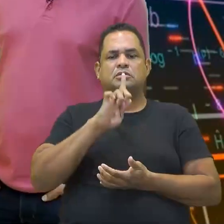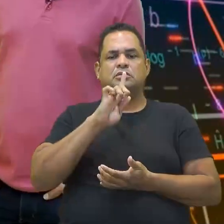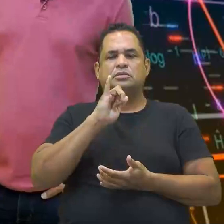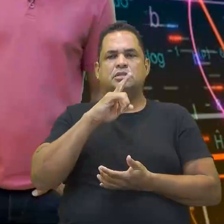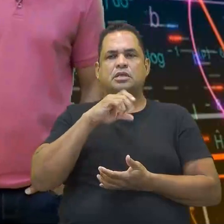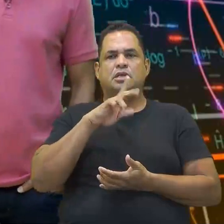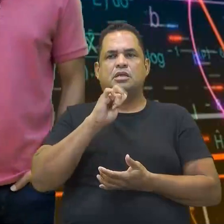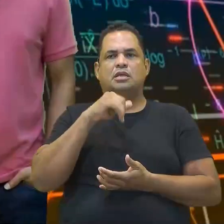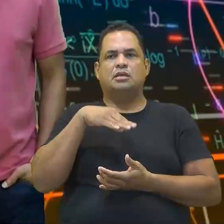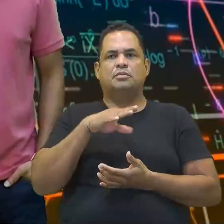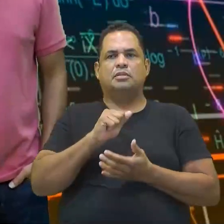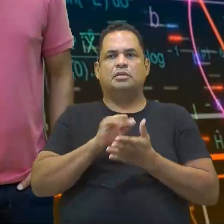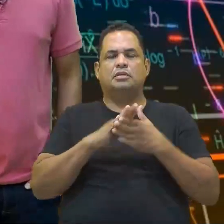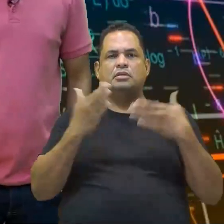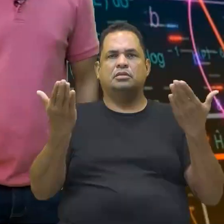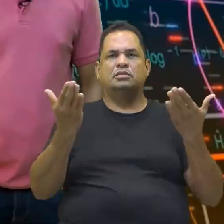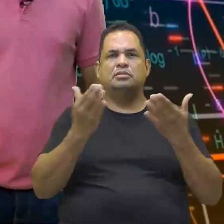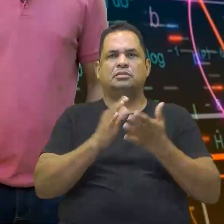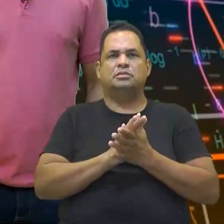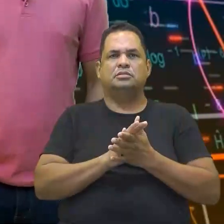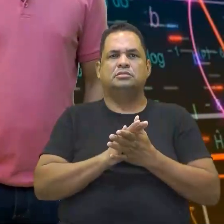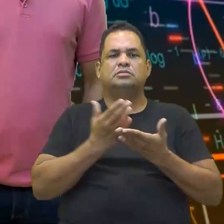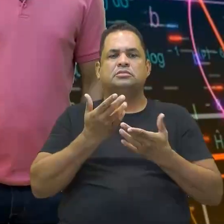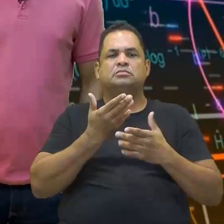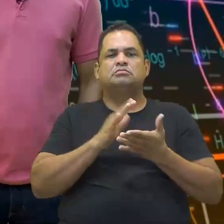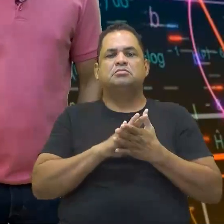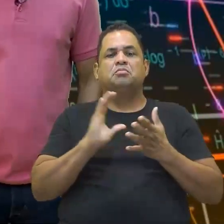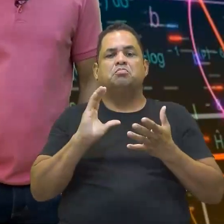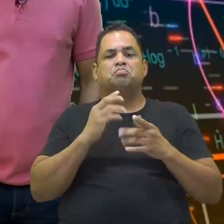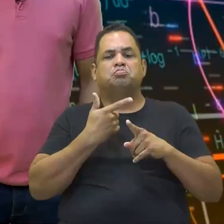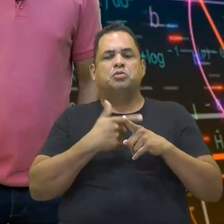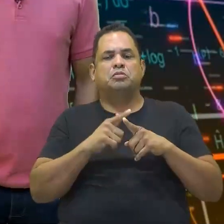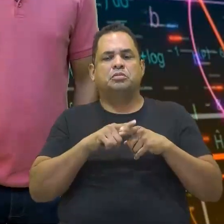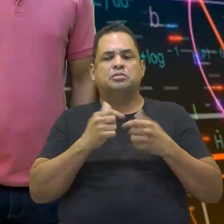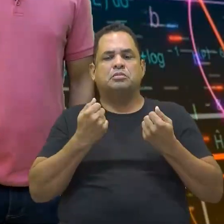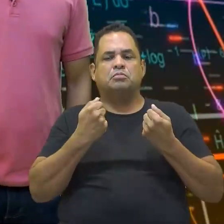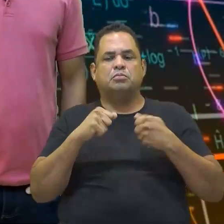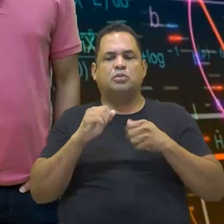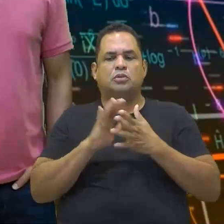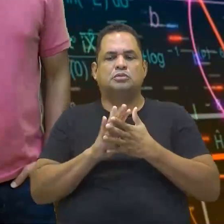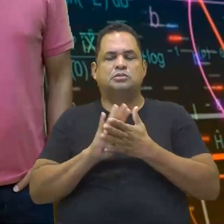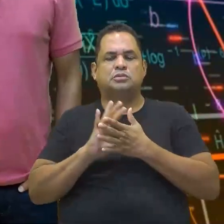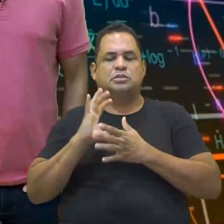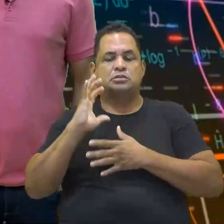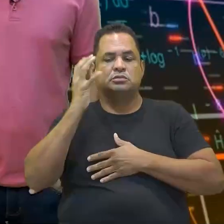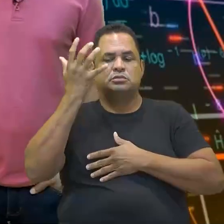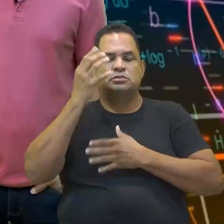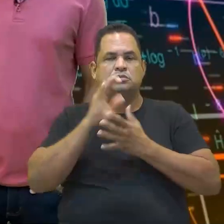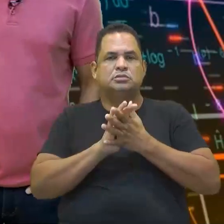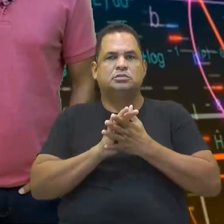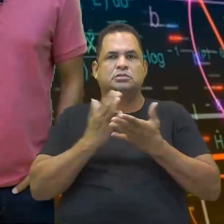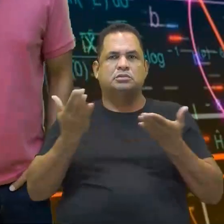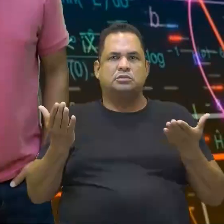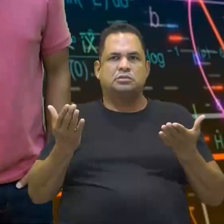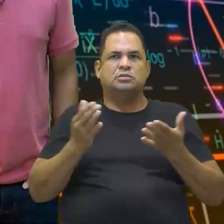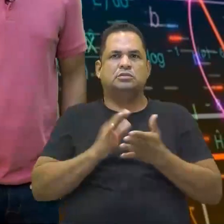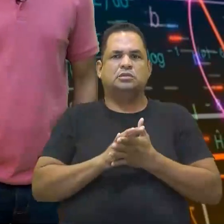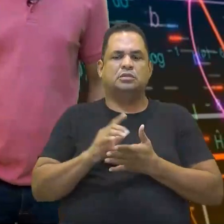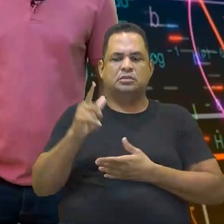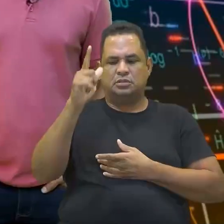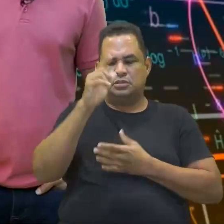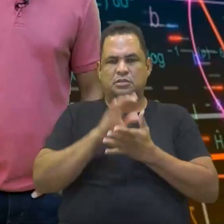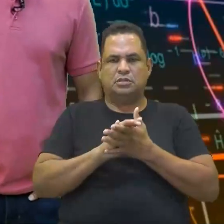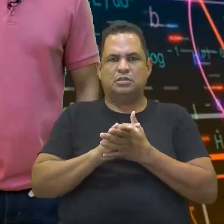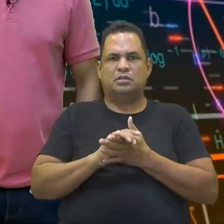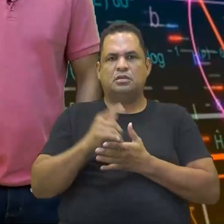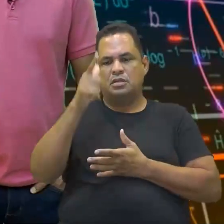né? Não, assim, não o diagrama, mas situações, problemas que possam ser resolvidas pelo diagrama de Venn, cai... A lógica, né? Despenca